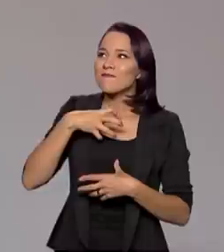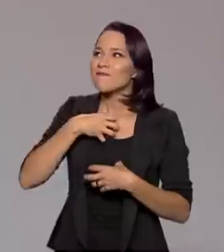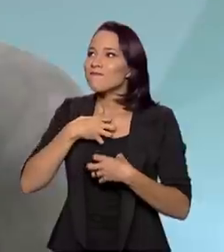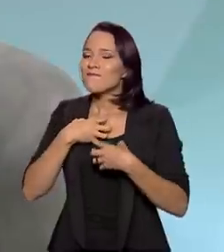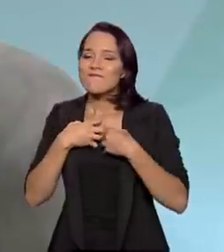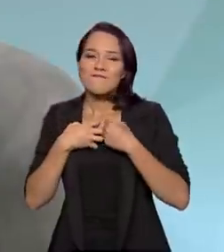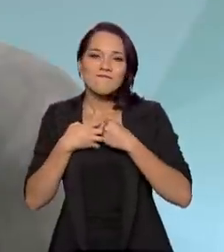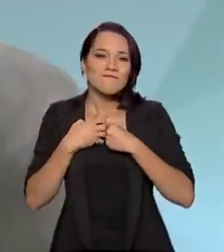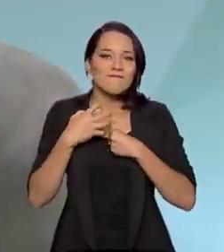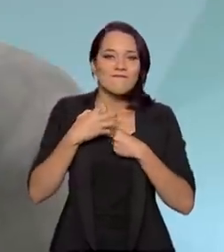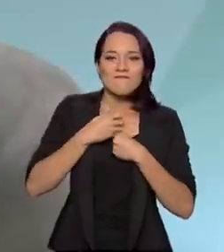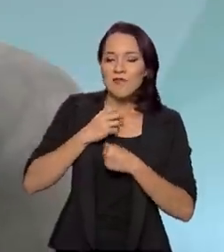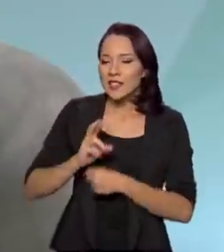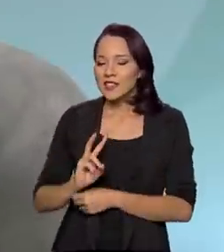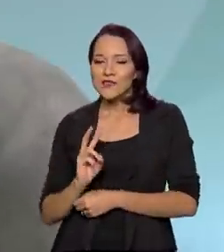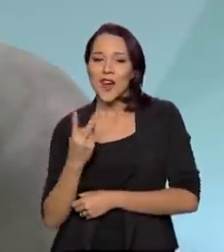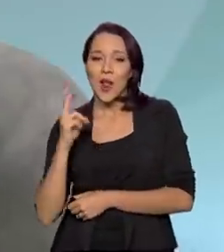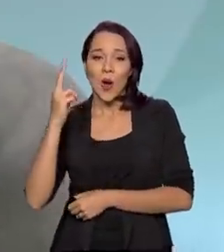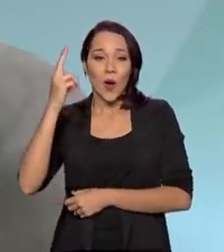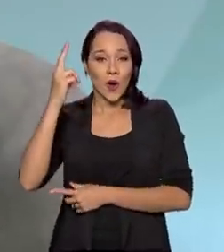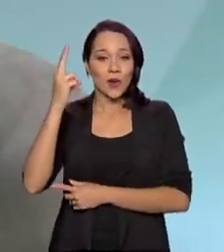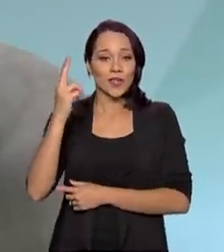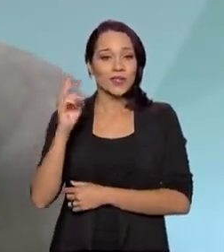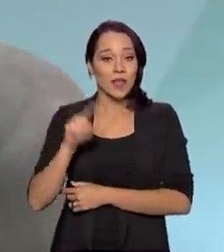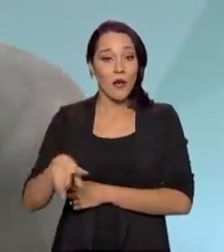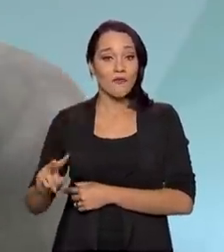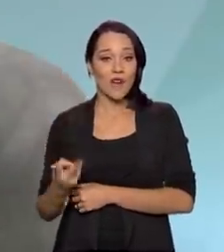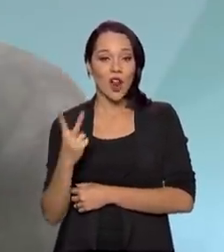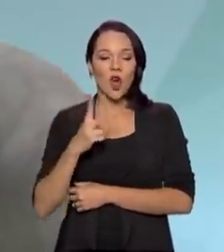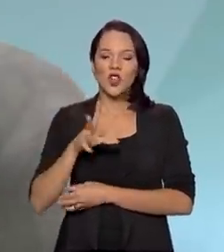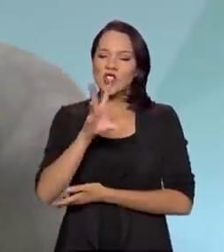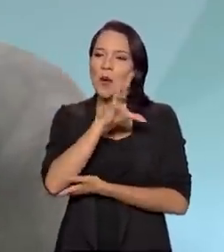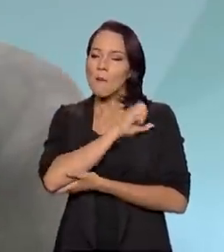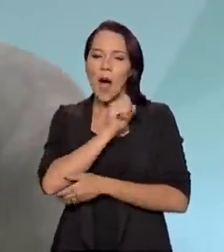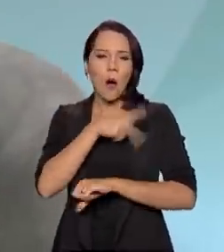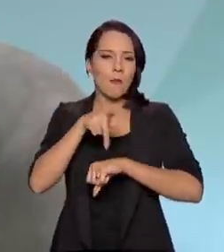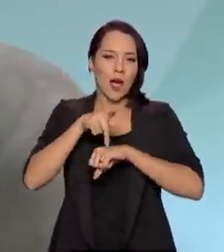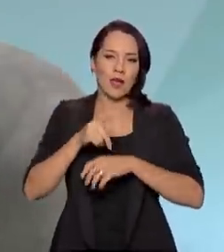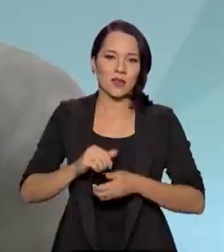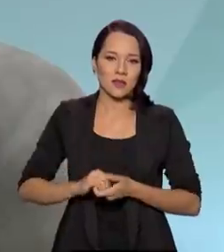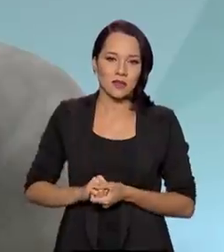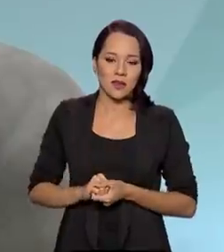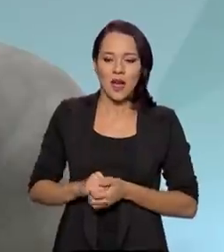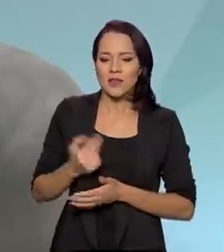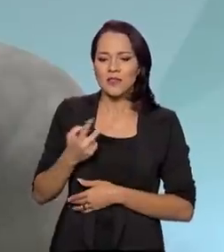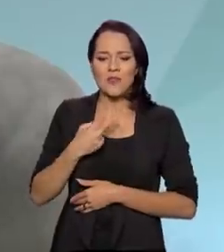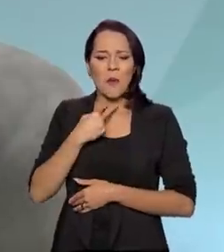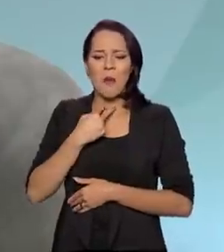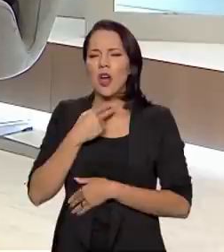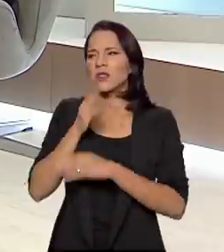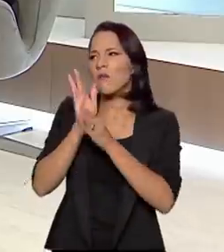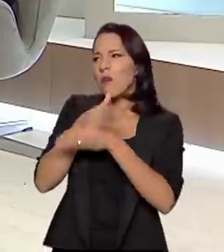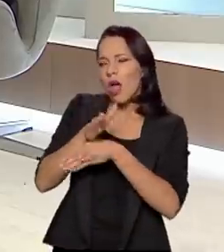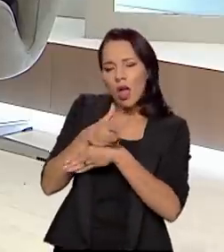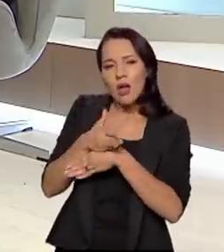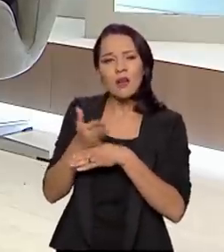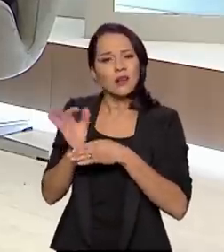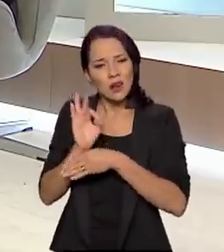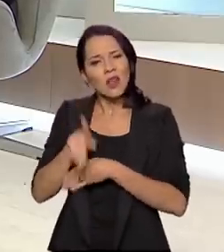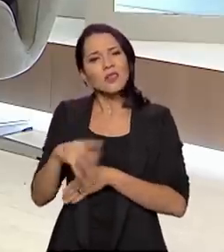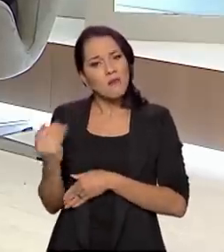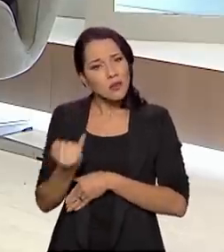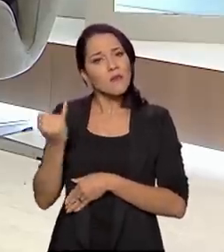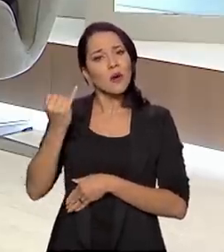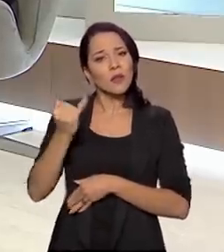valores que são valores do patriotismo, que a gente não pode, nós não podemos relaxar quanto a isso, isso é muito